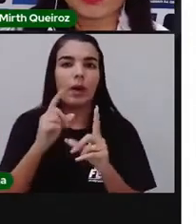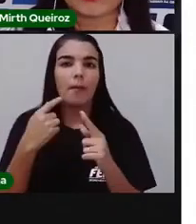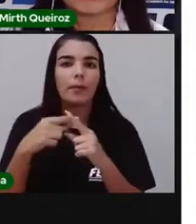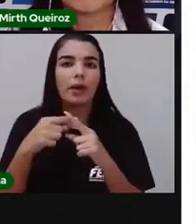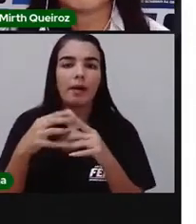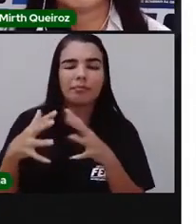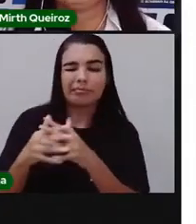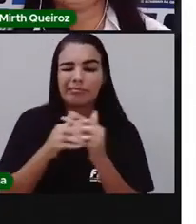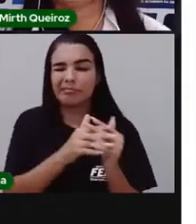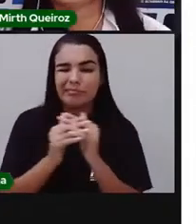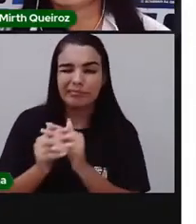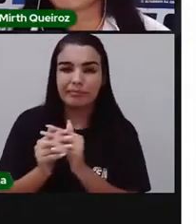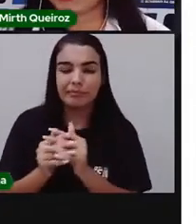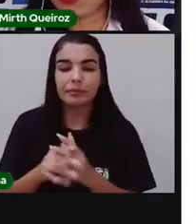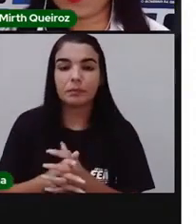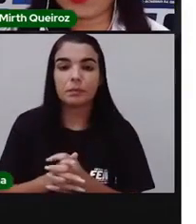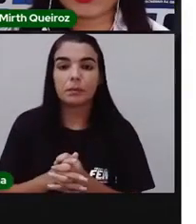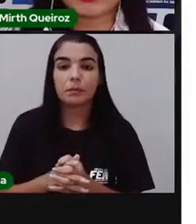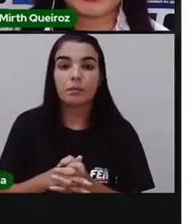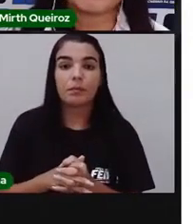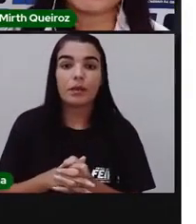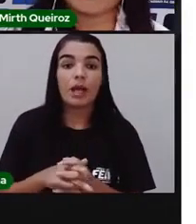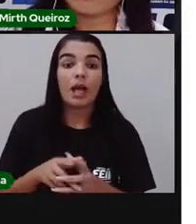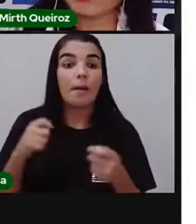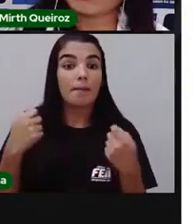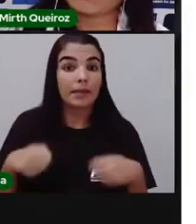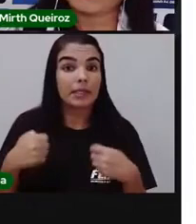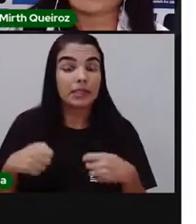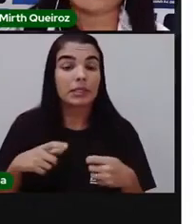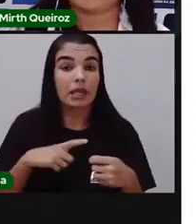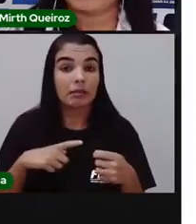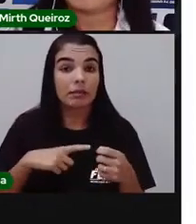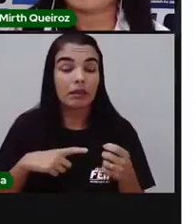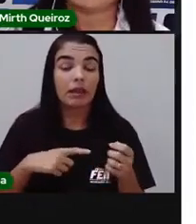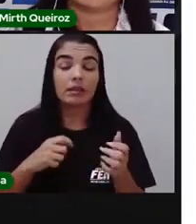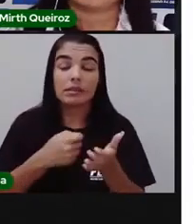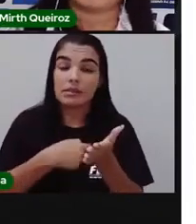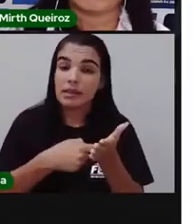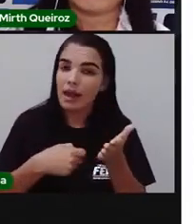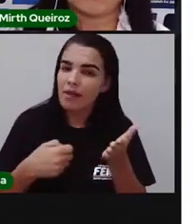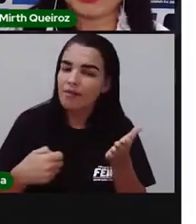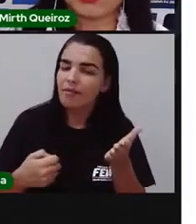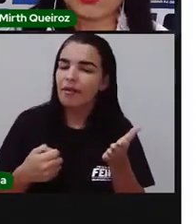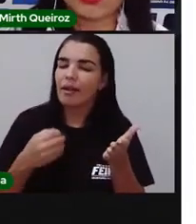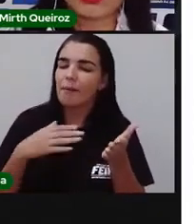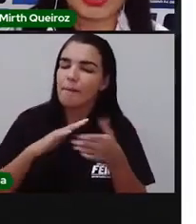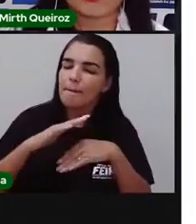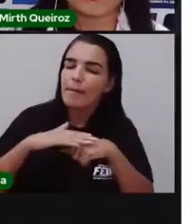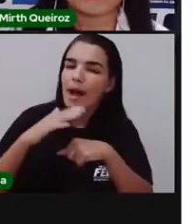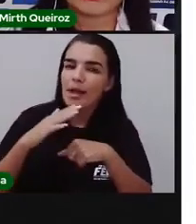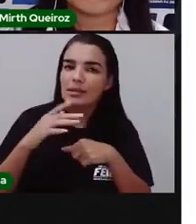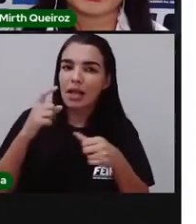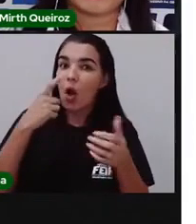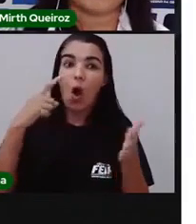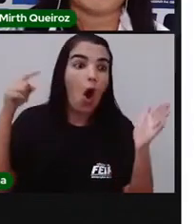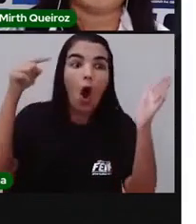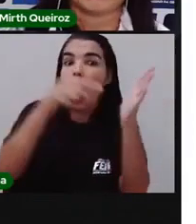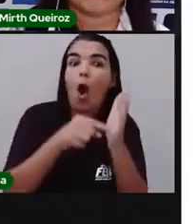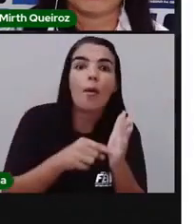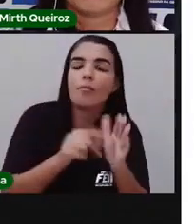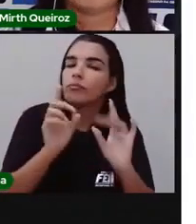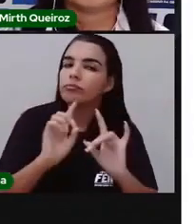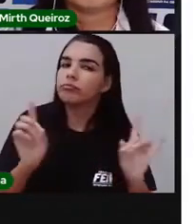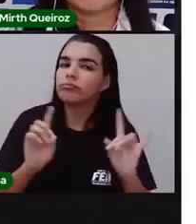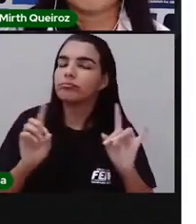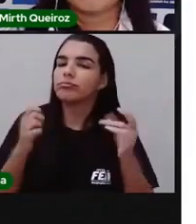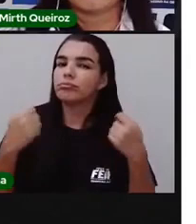parágrafo. Não seja óbvio. Tente escrever mais um pouquinho. Não é chegar ao assunto já, à conclusão já lá no meio,